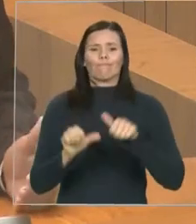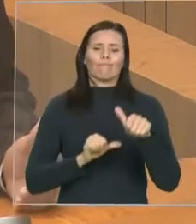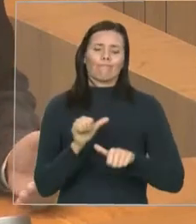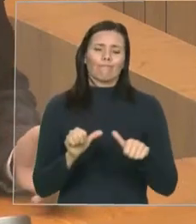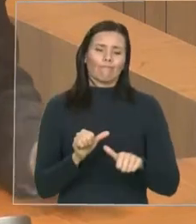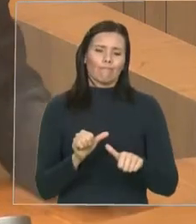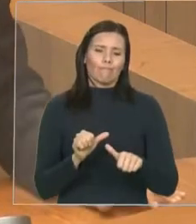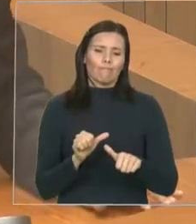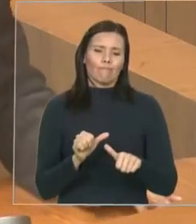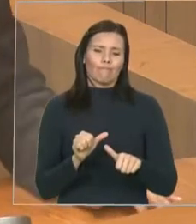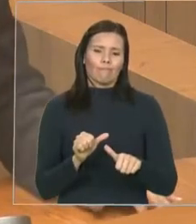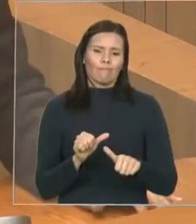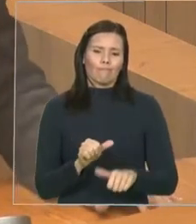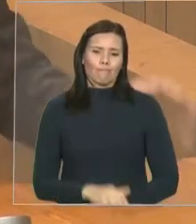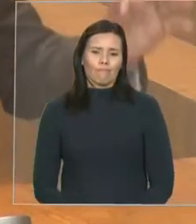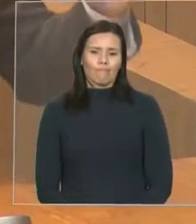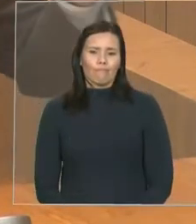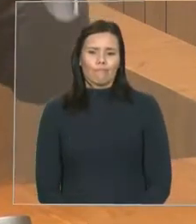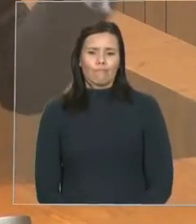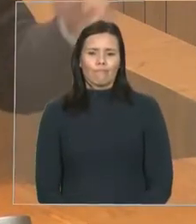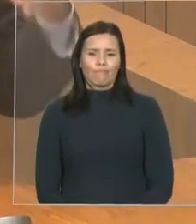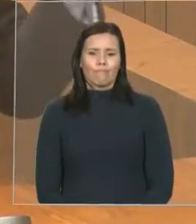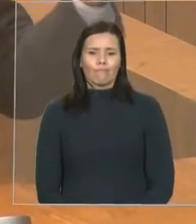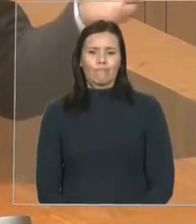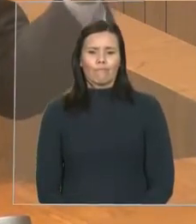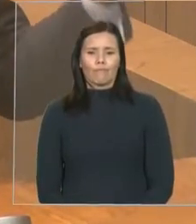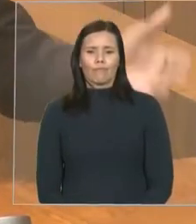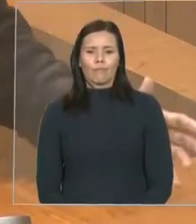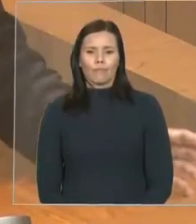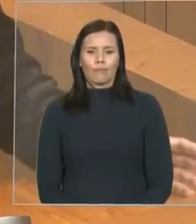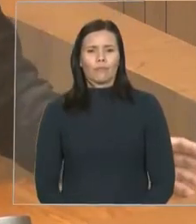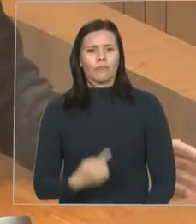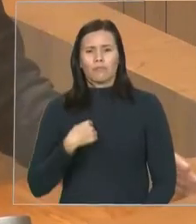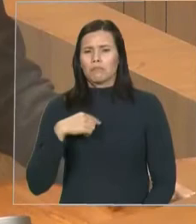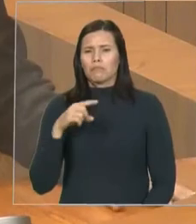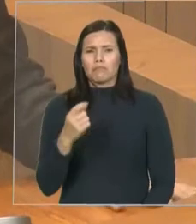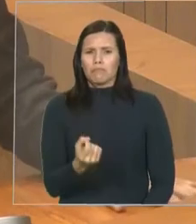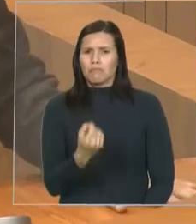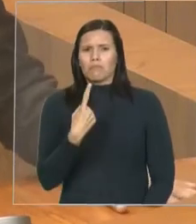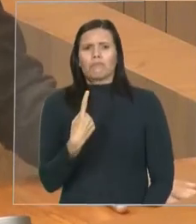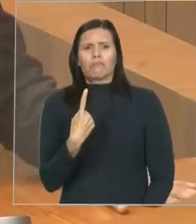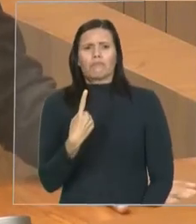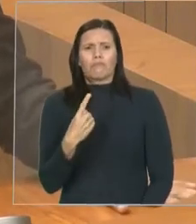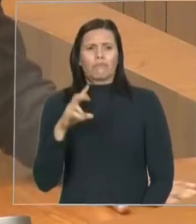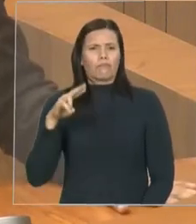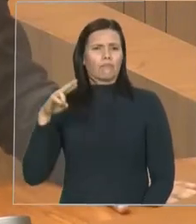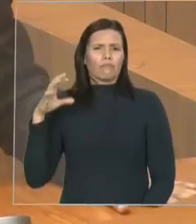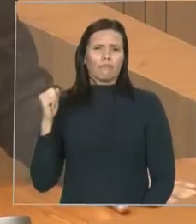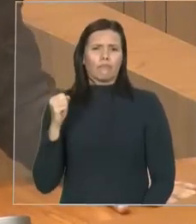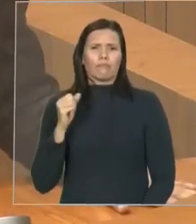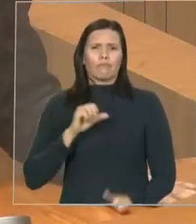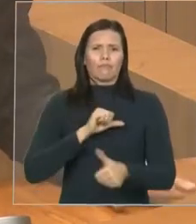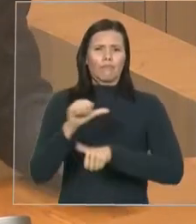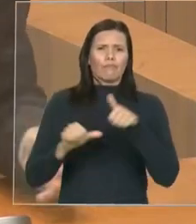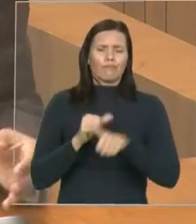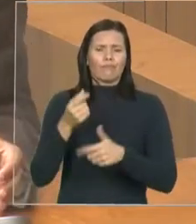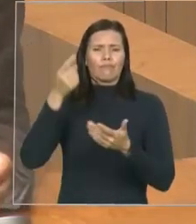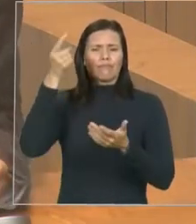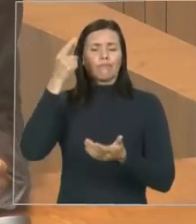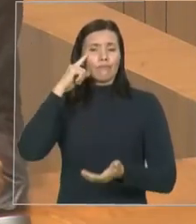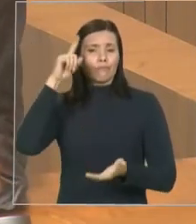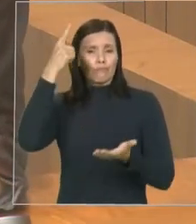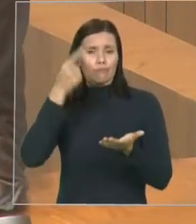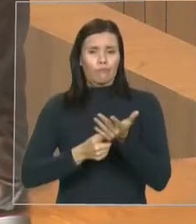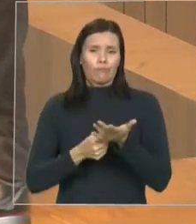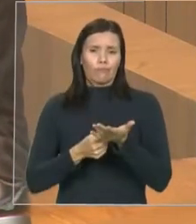mudando a prova, antecipando em 45 dias. Nunca em nenhum concurso no Brasil antecipou-se uma prova de concurso. No Estado do Maranhão, pela